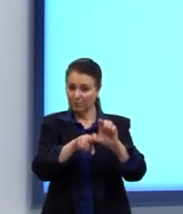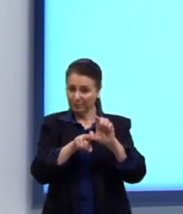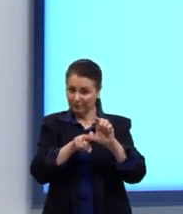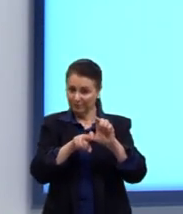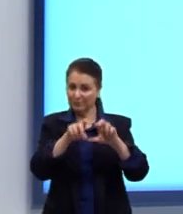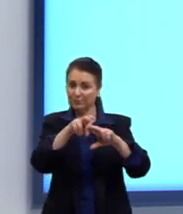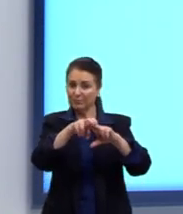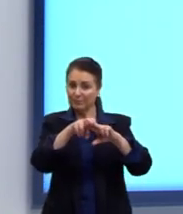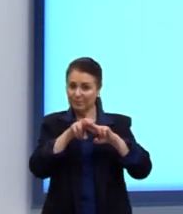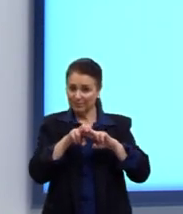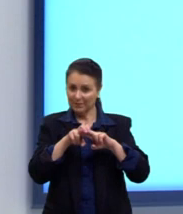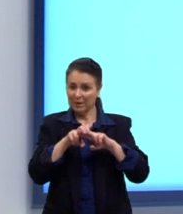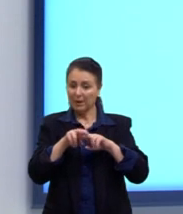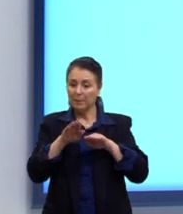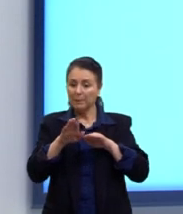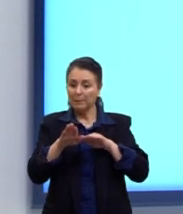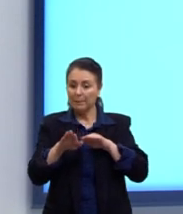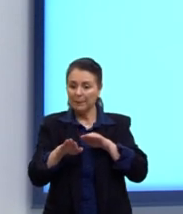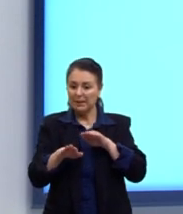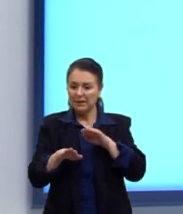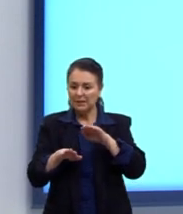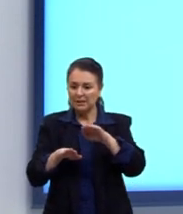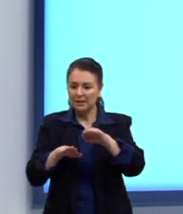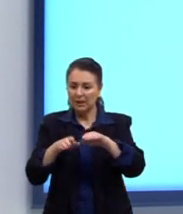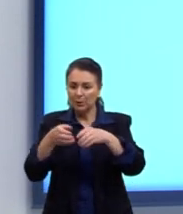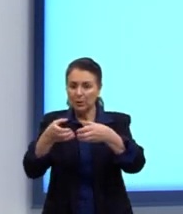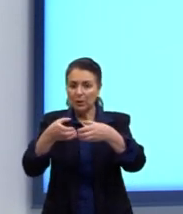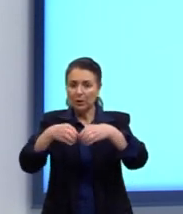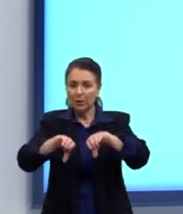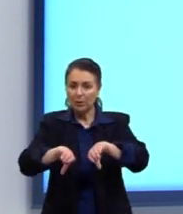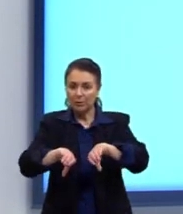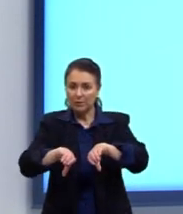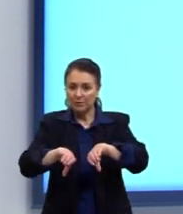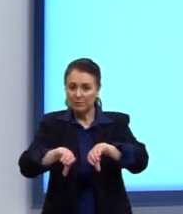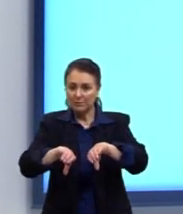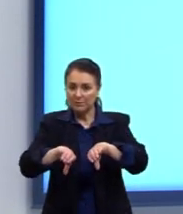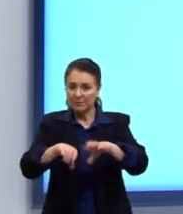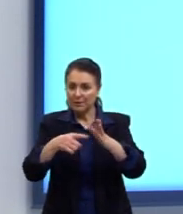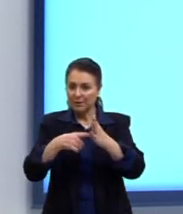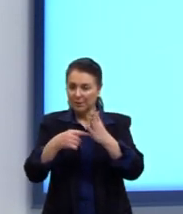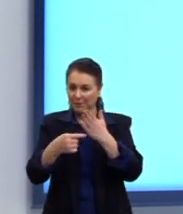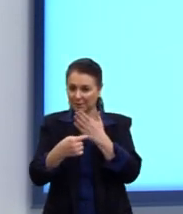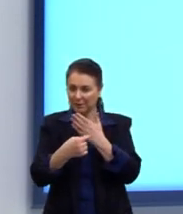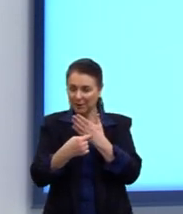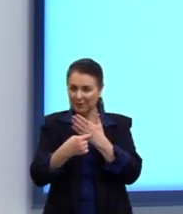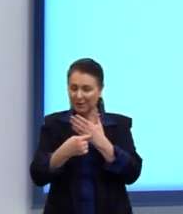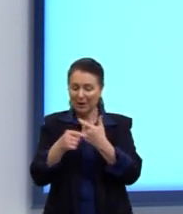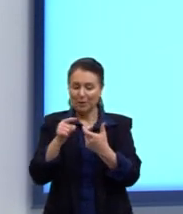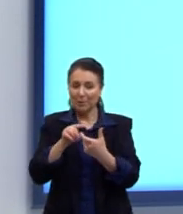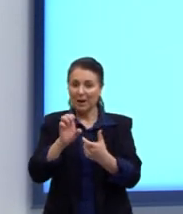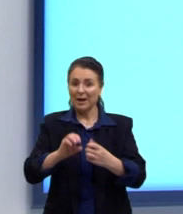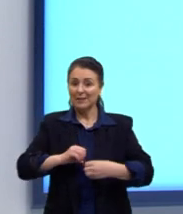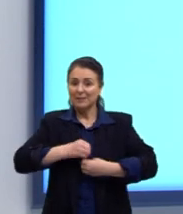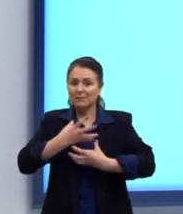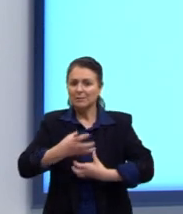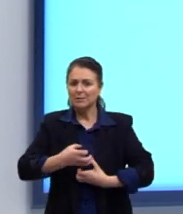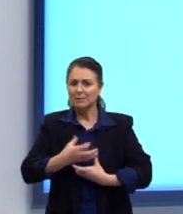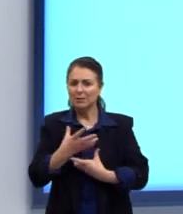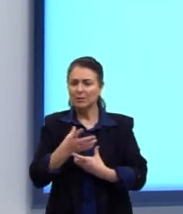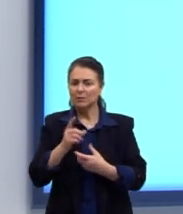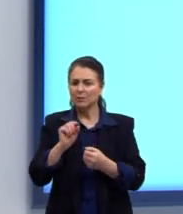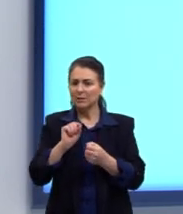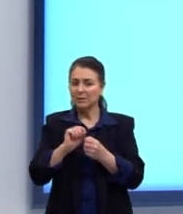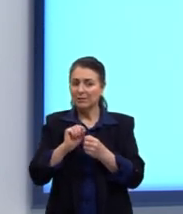pisando em ovos. Esse pisando em ovos aí, como uma expressão de quem está agindo